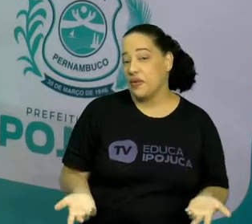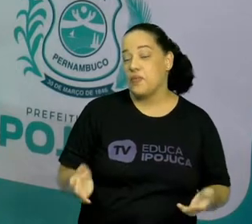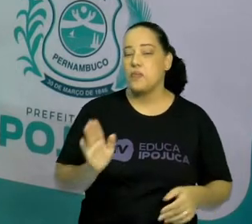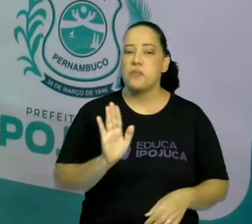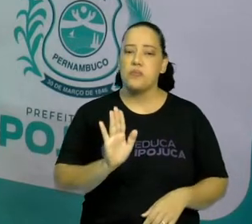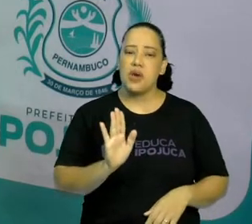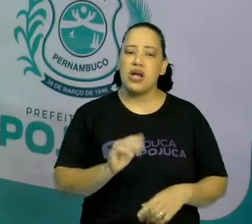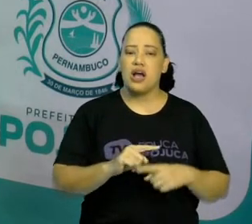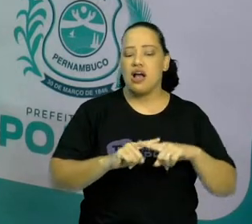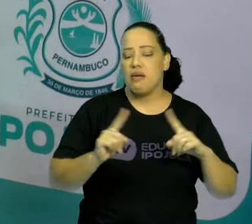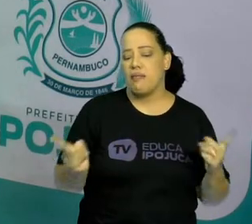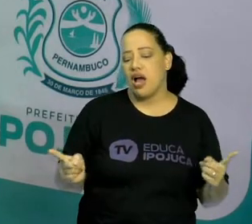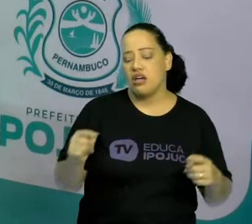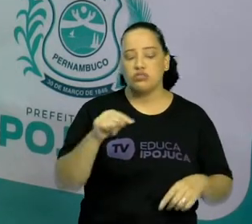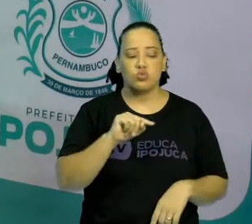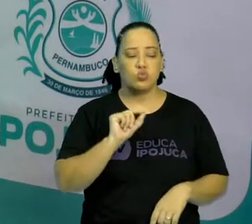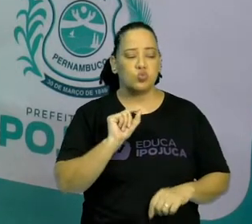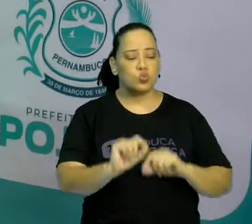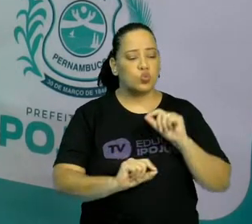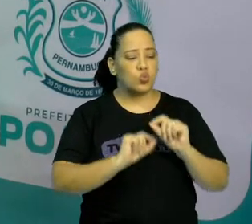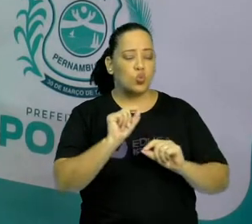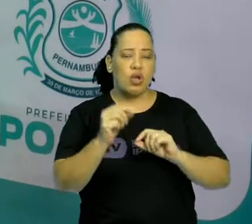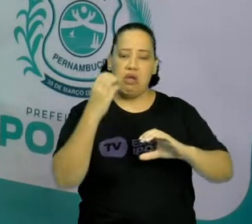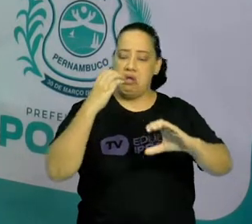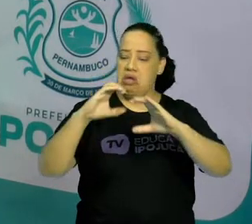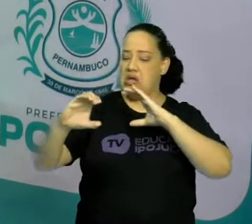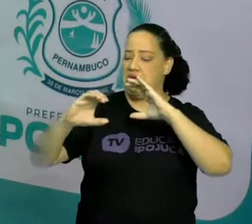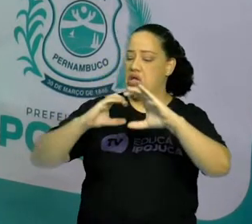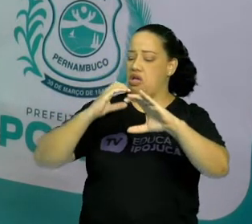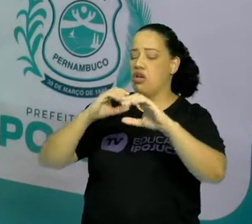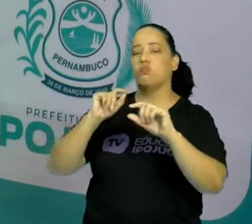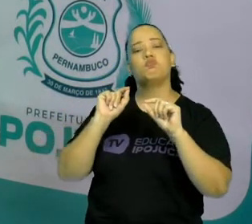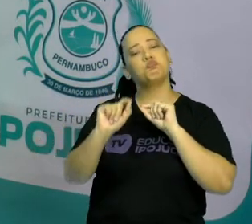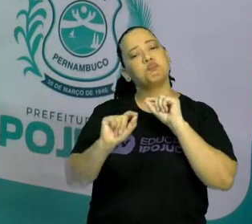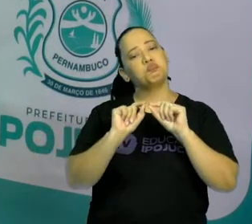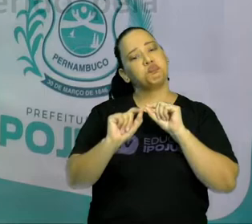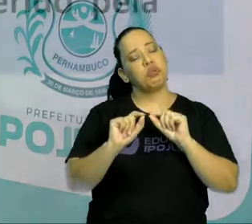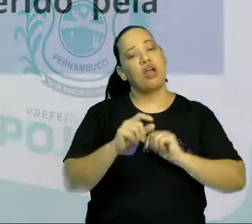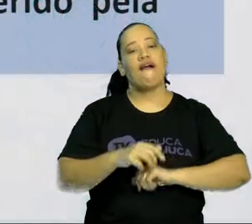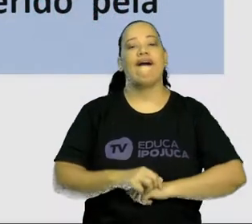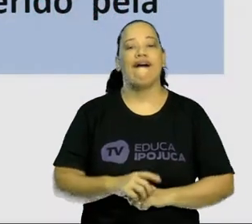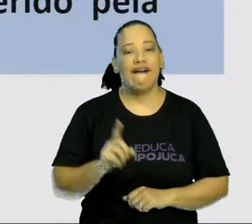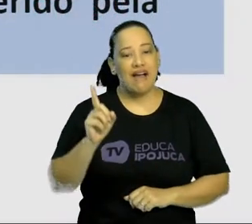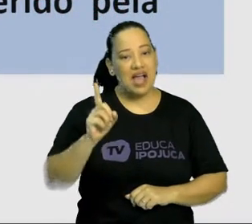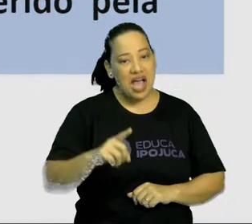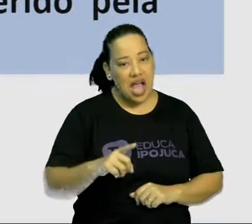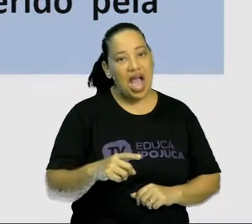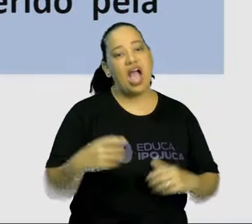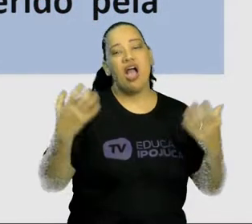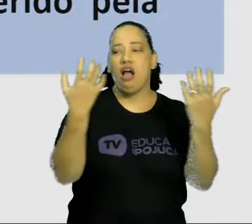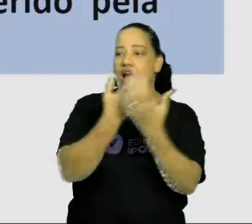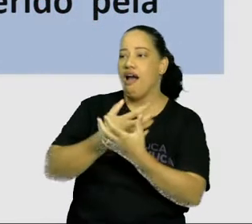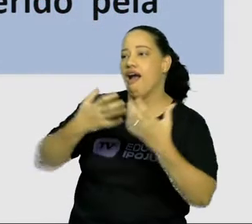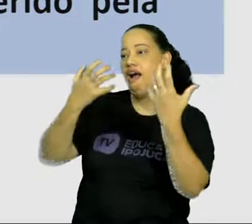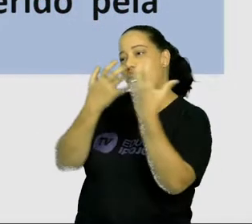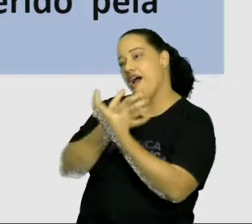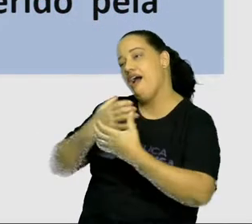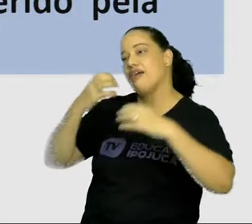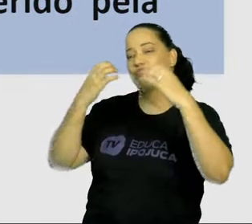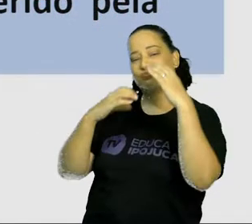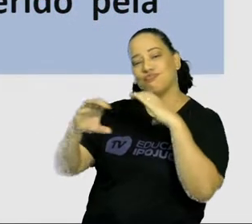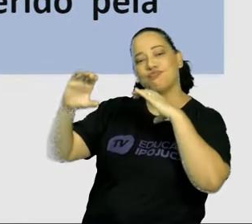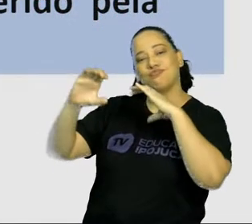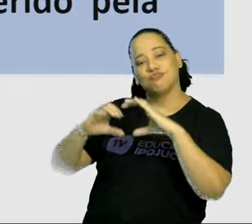mas o que são cantigas, crianças? Cantigas são canções que as crianças ou adultos